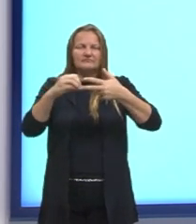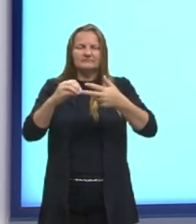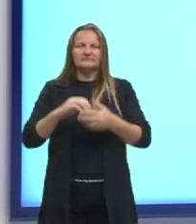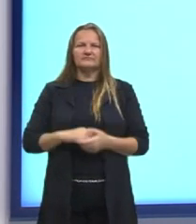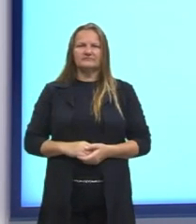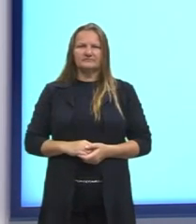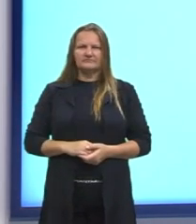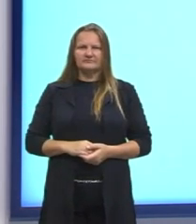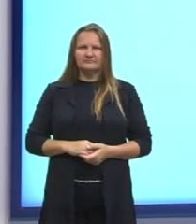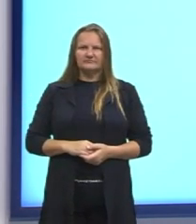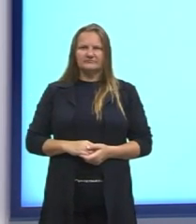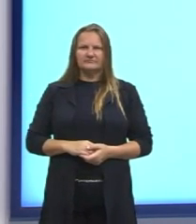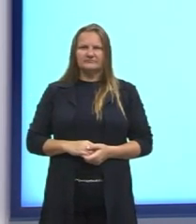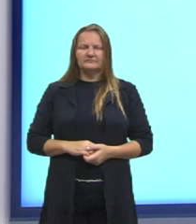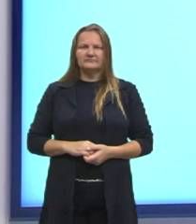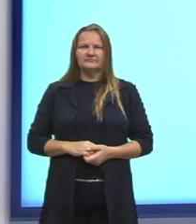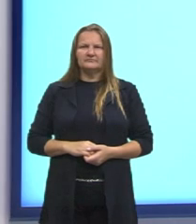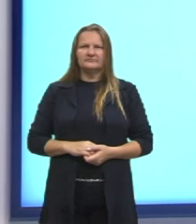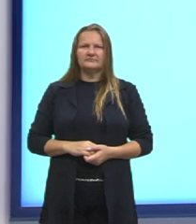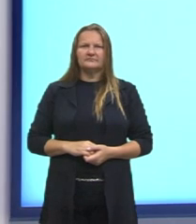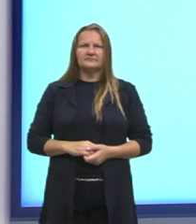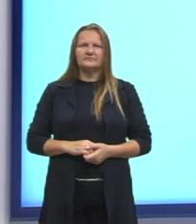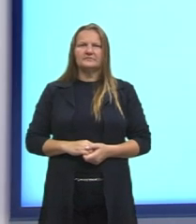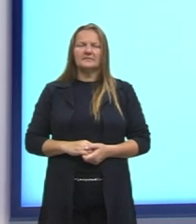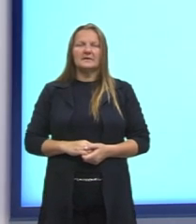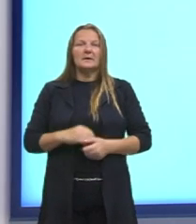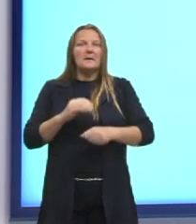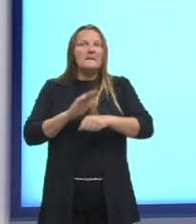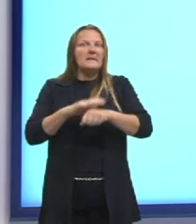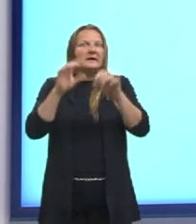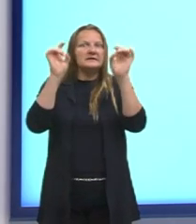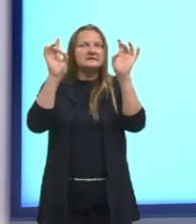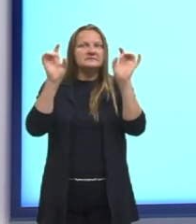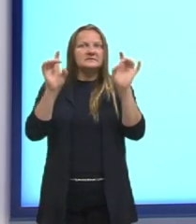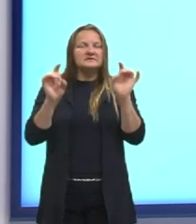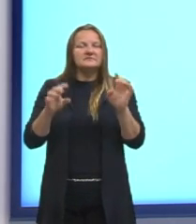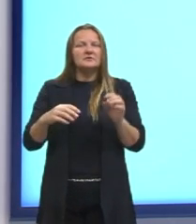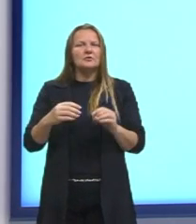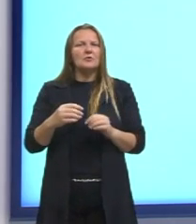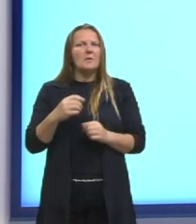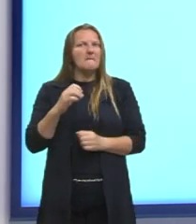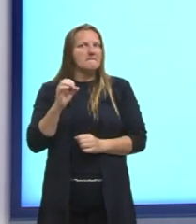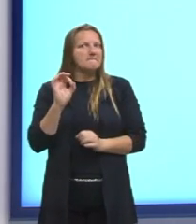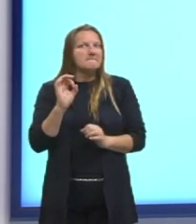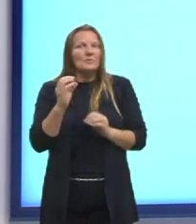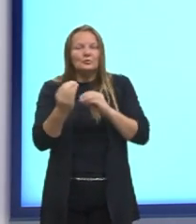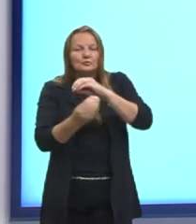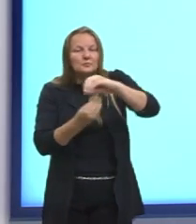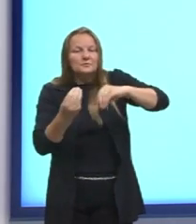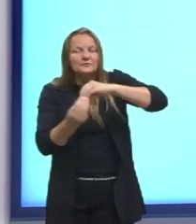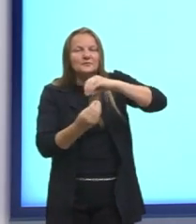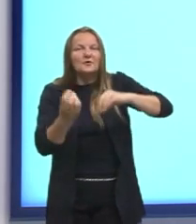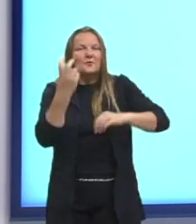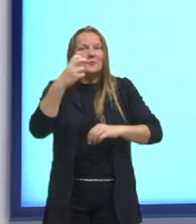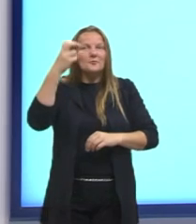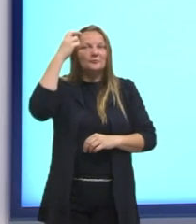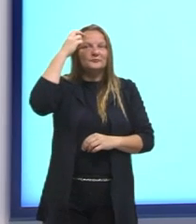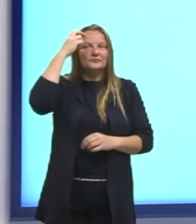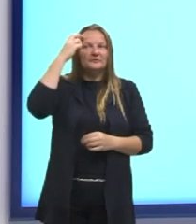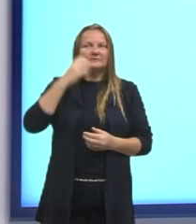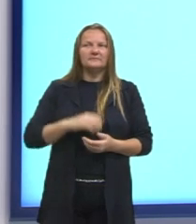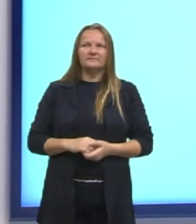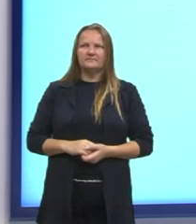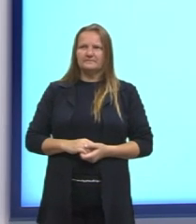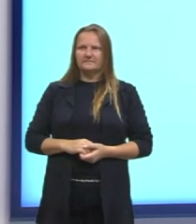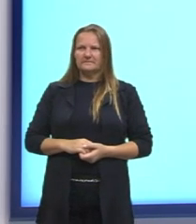propostas ali como alternativa. Então, a mais específica é a riqueza da mistura cultural. Seria